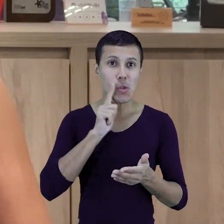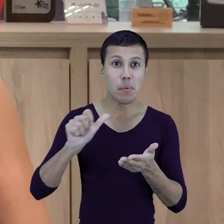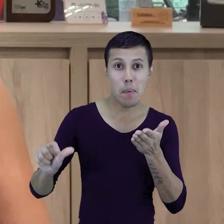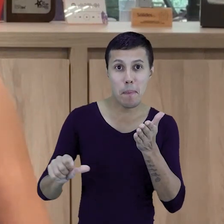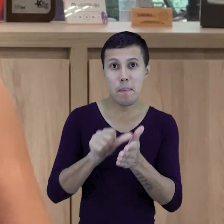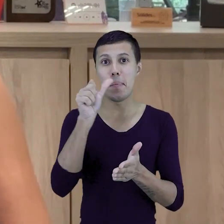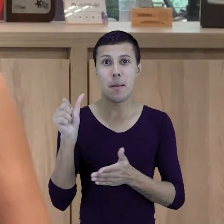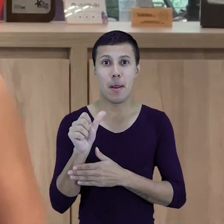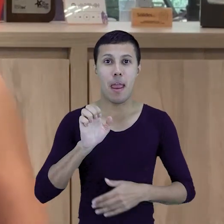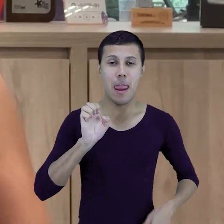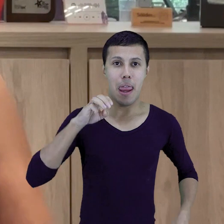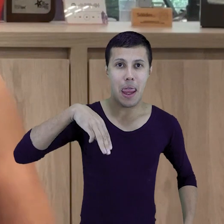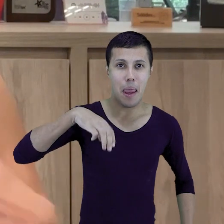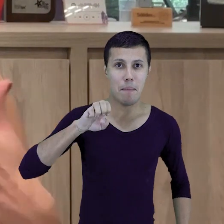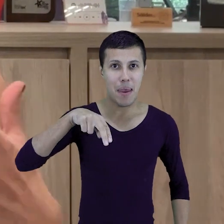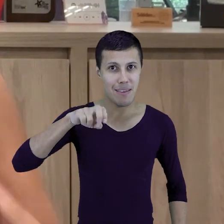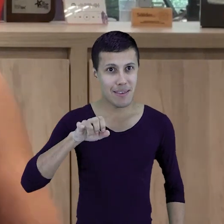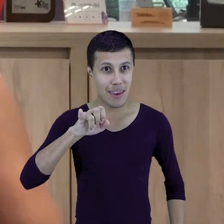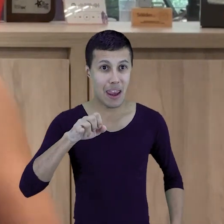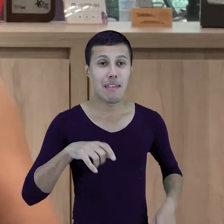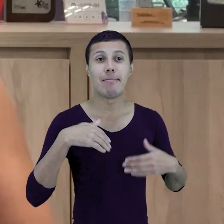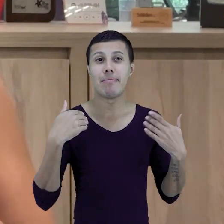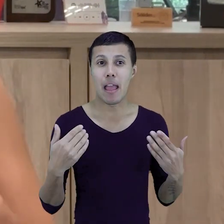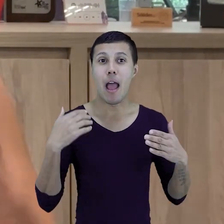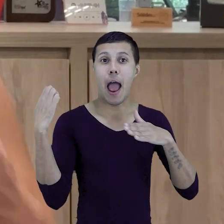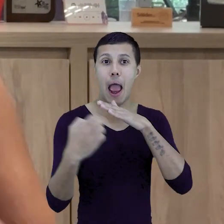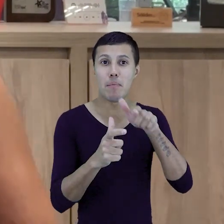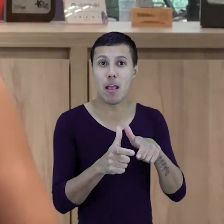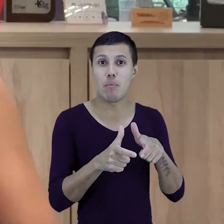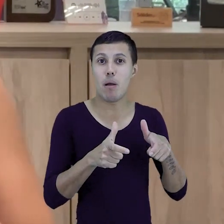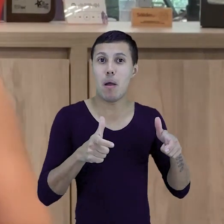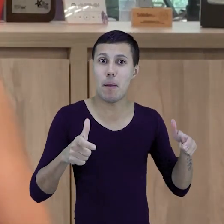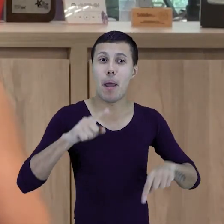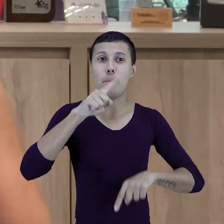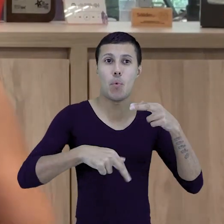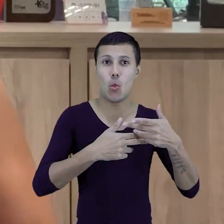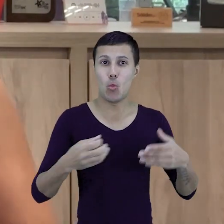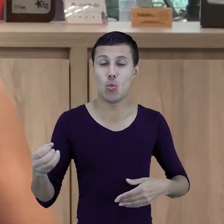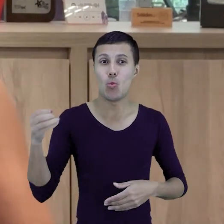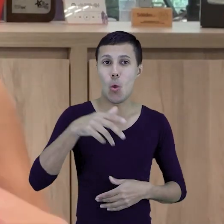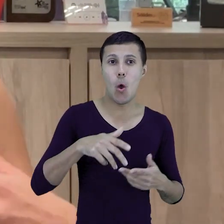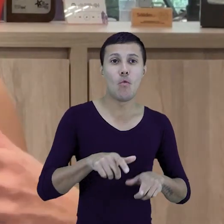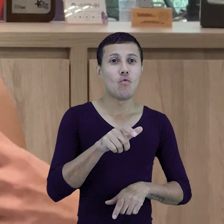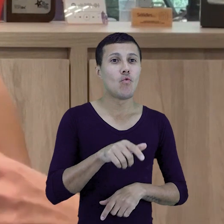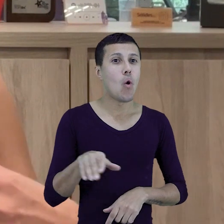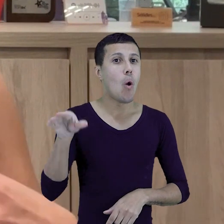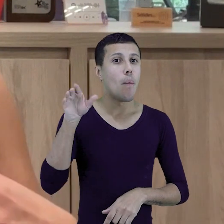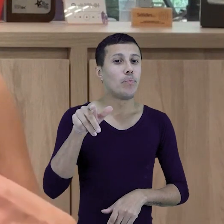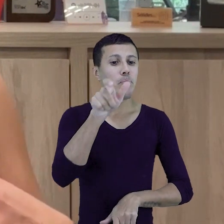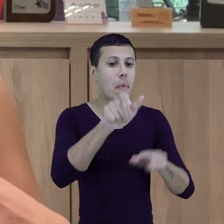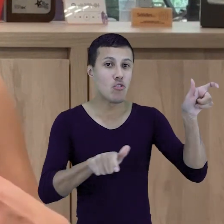né? Nosso primeiro M&A. E aí a empresa fica maior, né? Produto novo, pessoas novas, né? Aquele